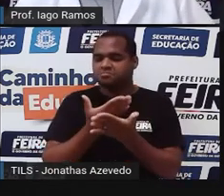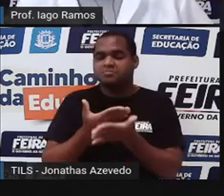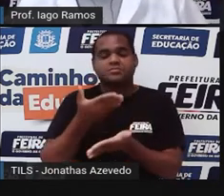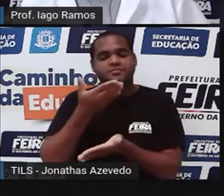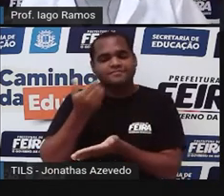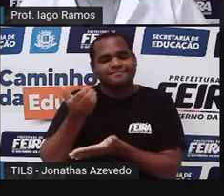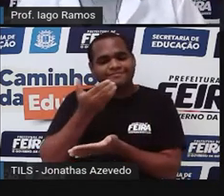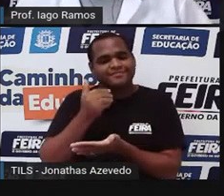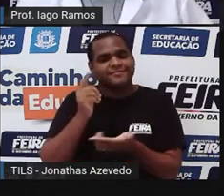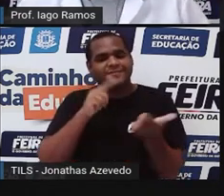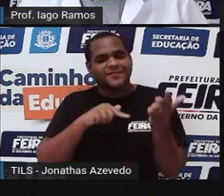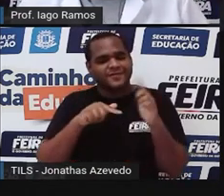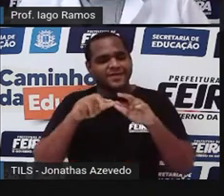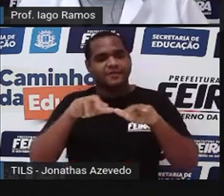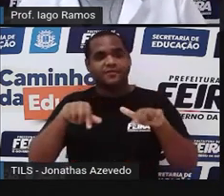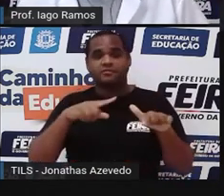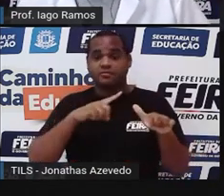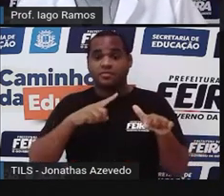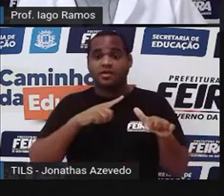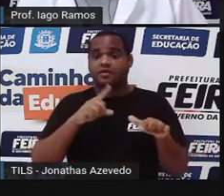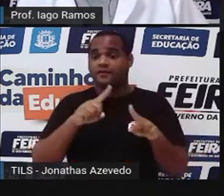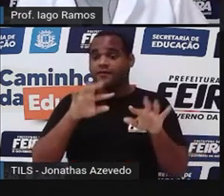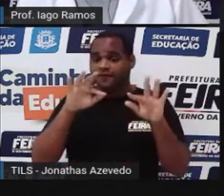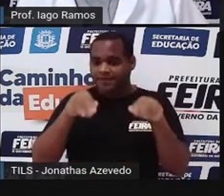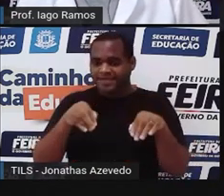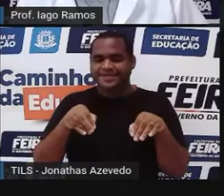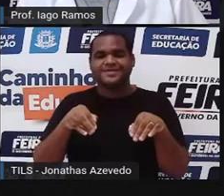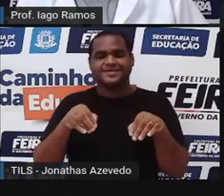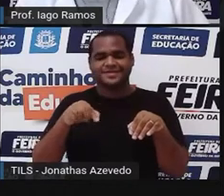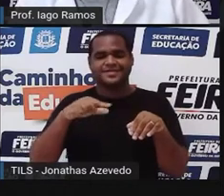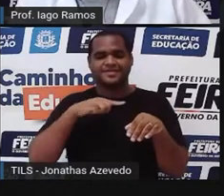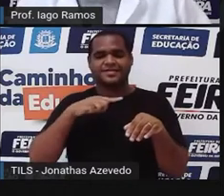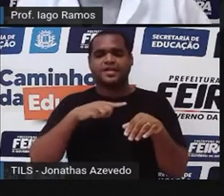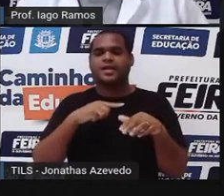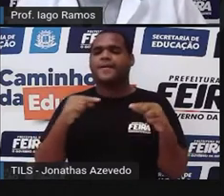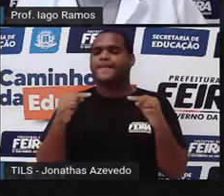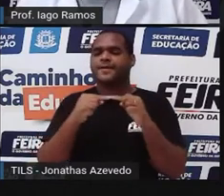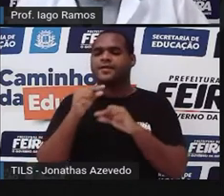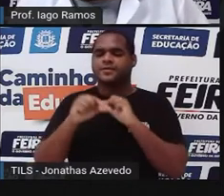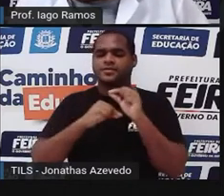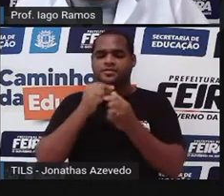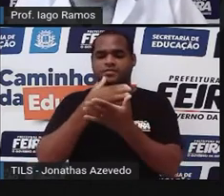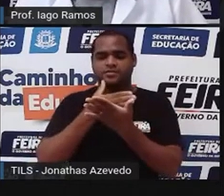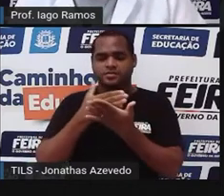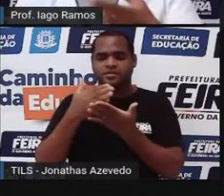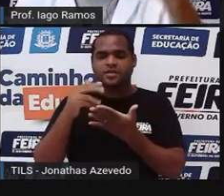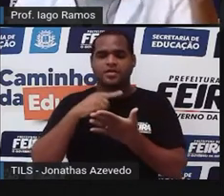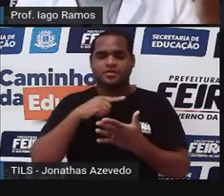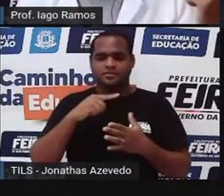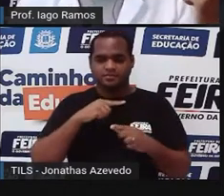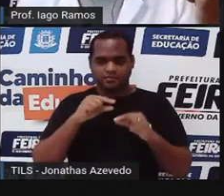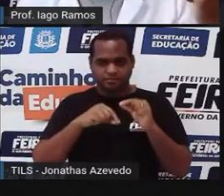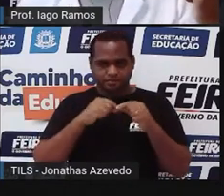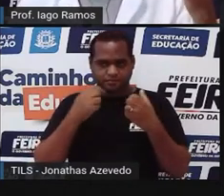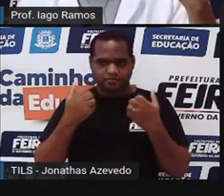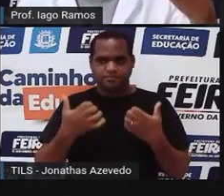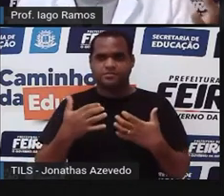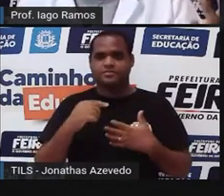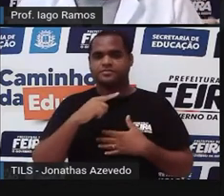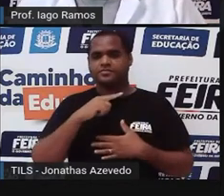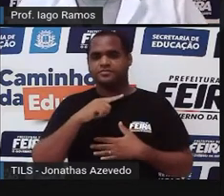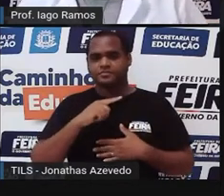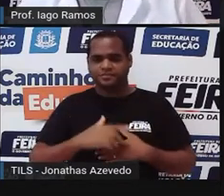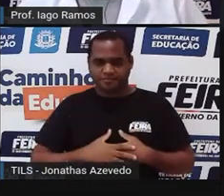aulas pra poder finalizar essa parte de, essa parte que a gente já começou a estudar, certo? E o que é que a gente tá estudando?